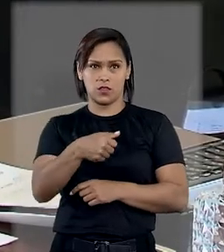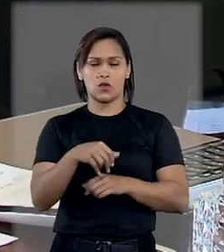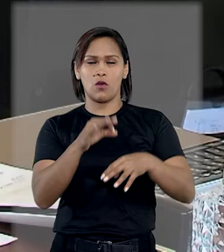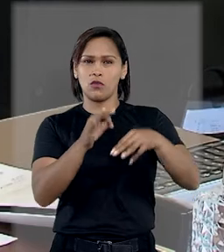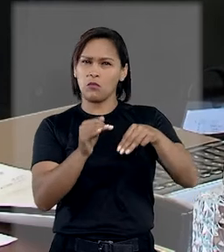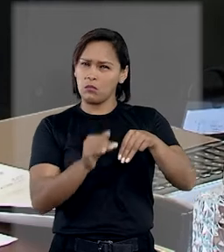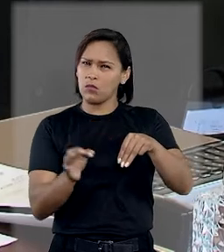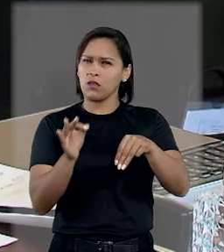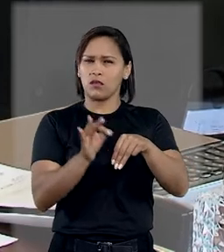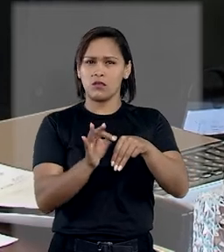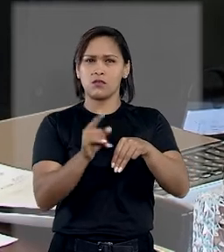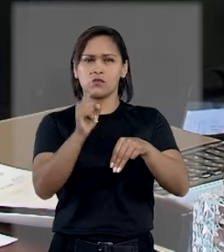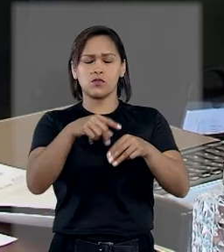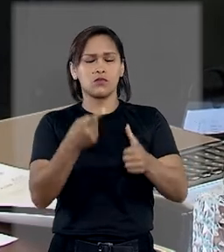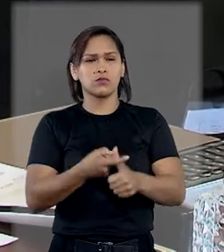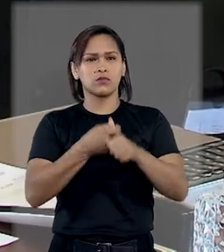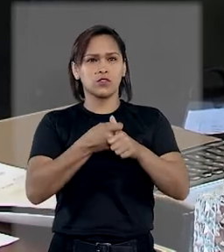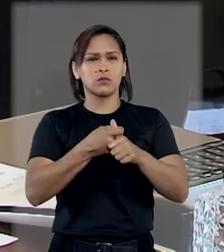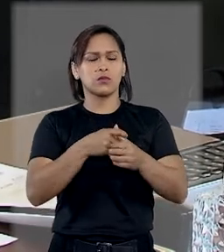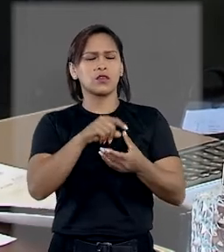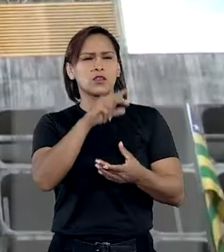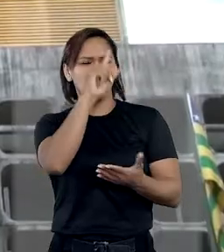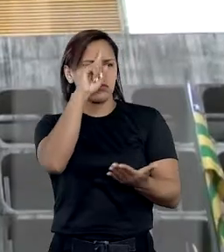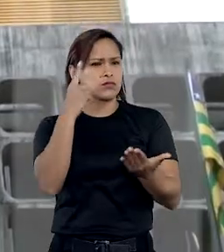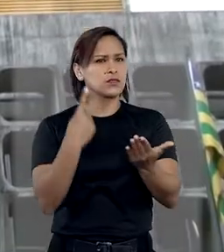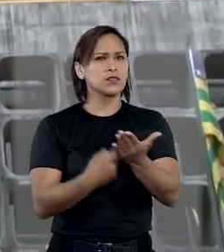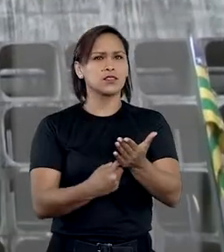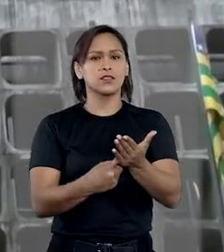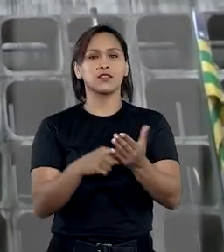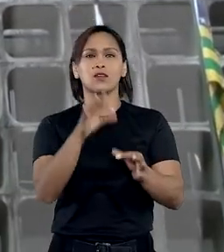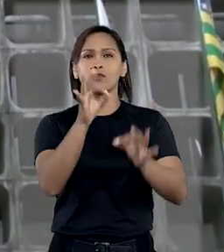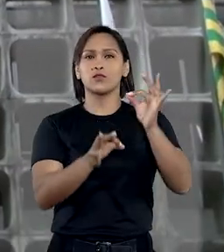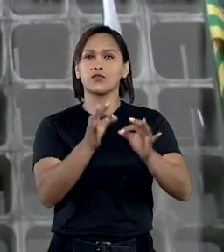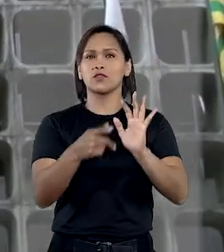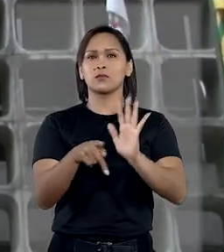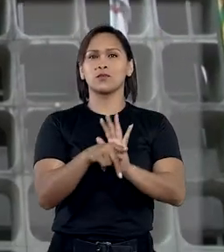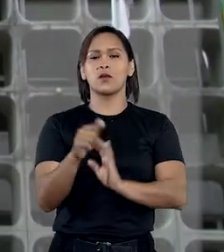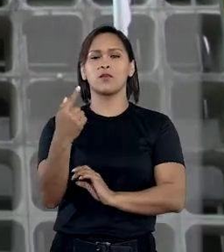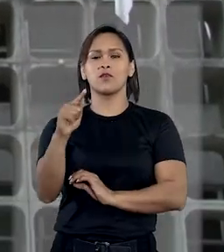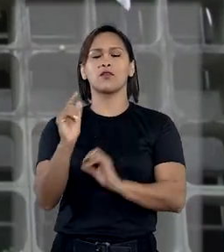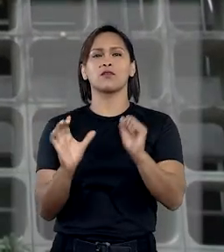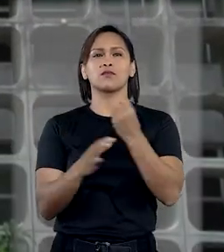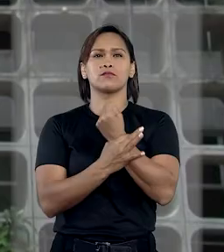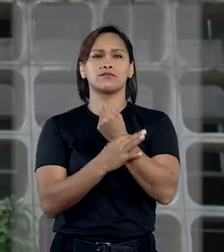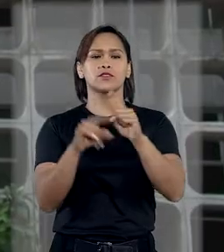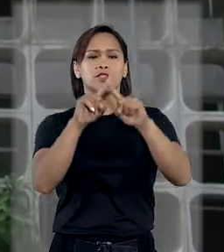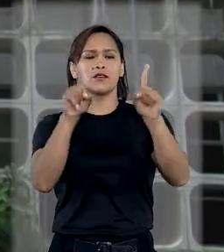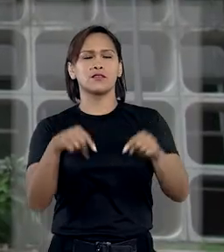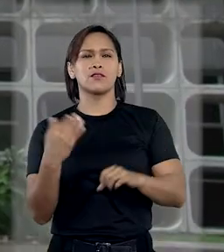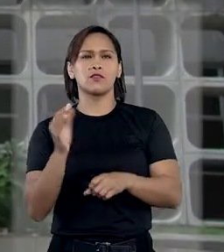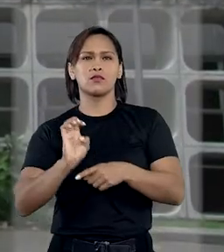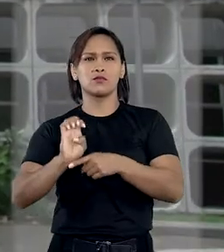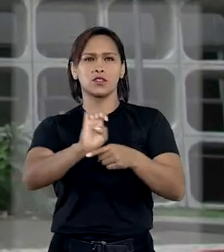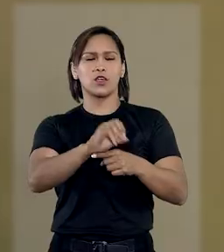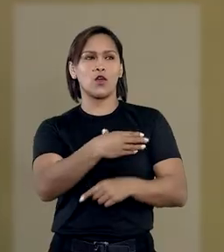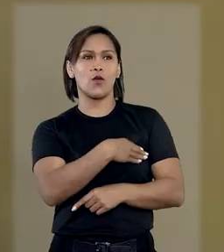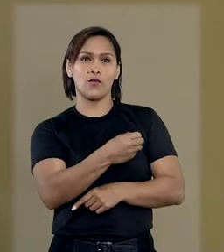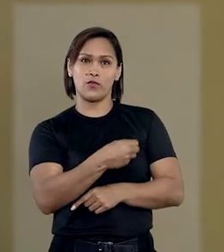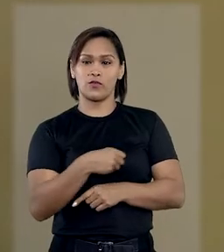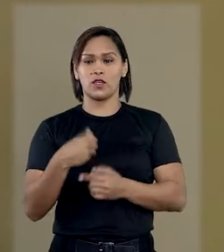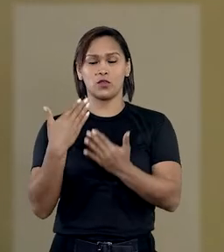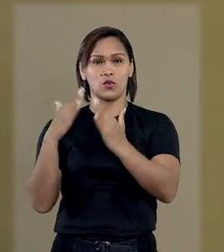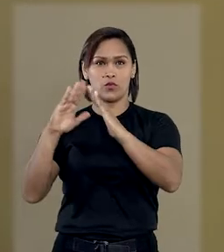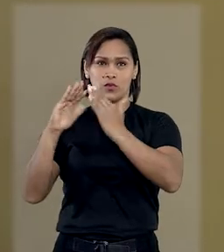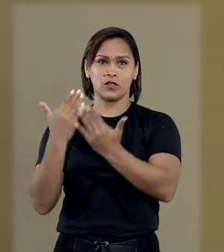STJ, ministro Humberto Martins, suspendeu a decisão da Justiça de Goiás que garantia servidores estaduais com